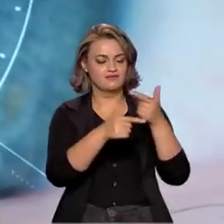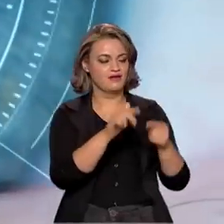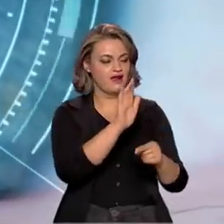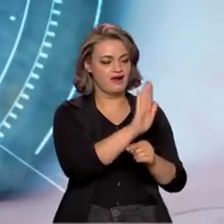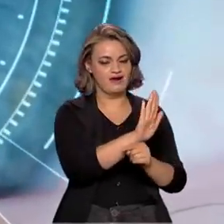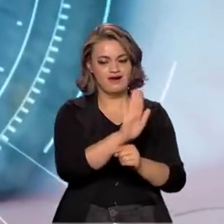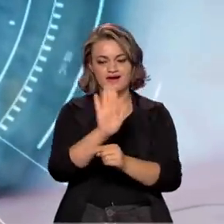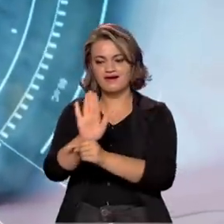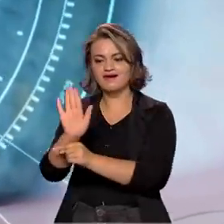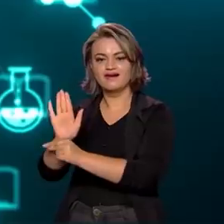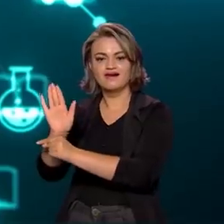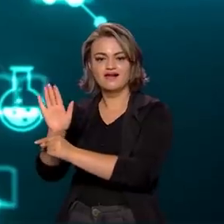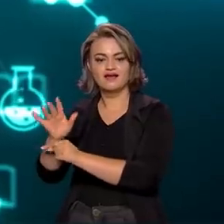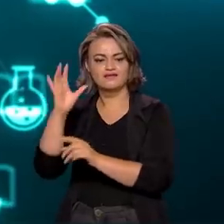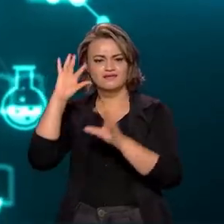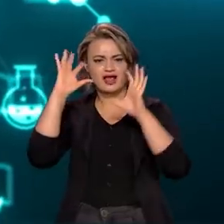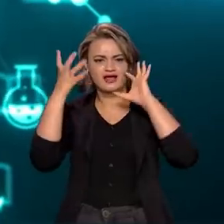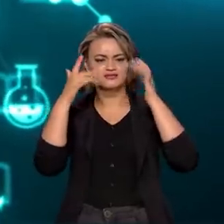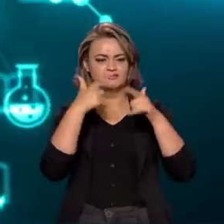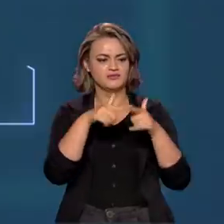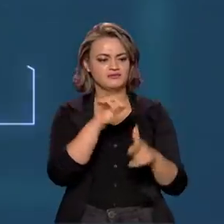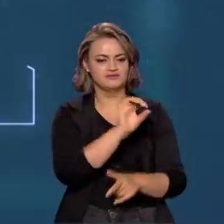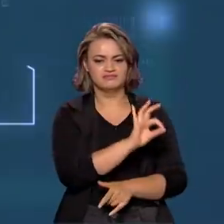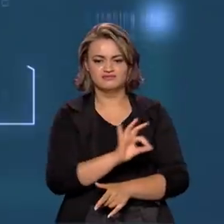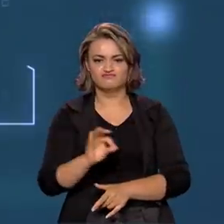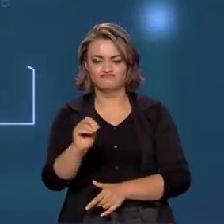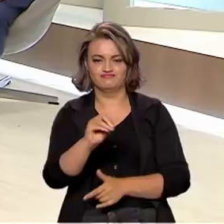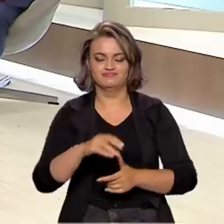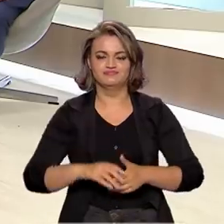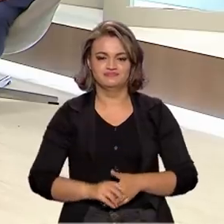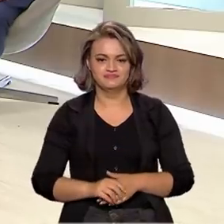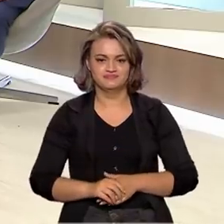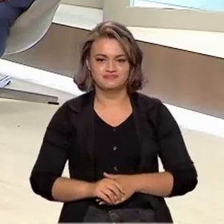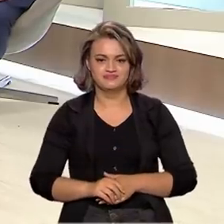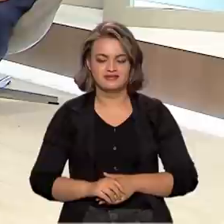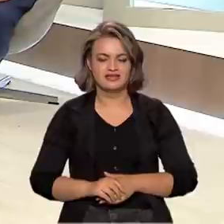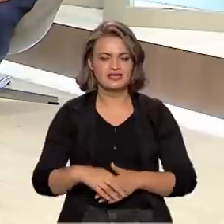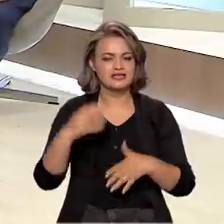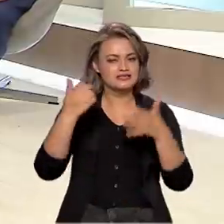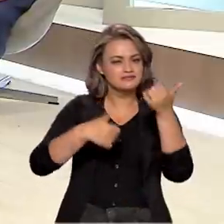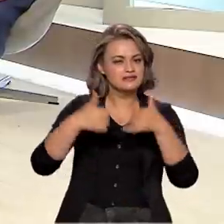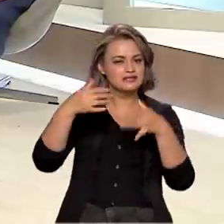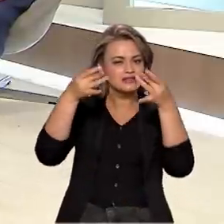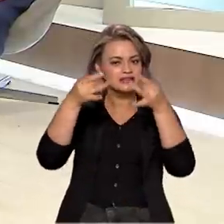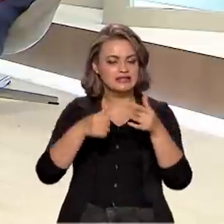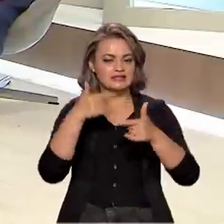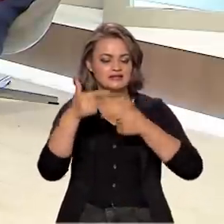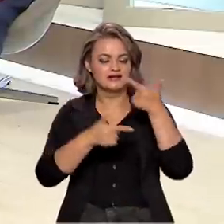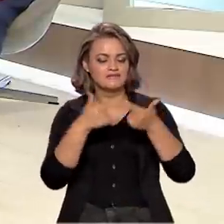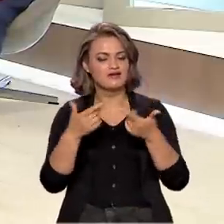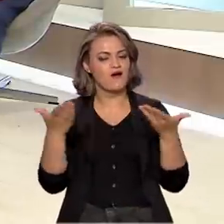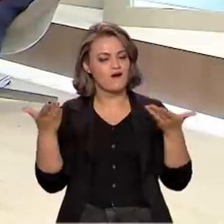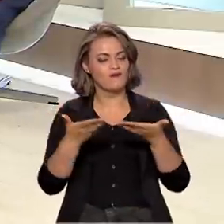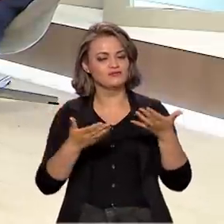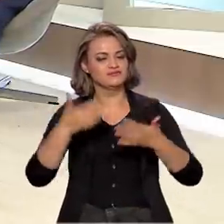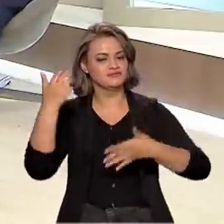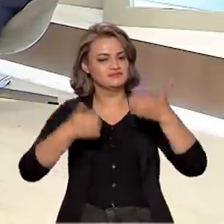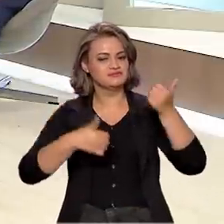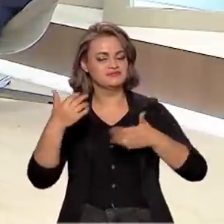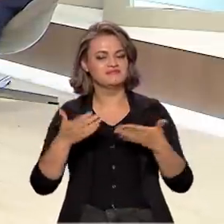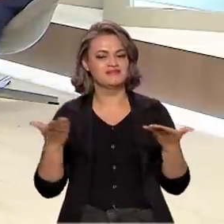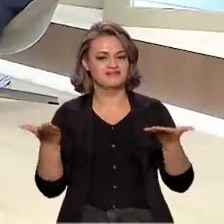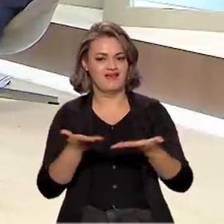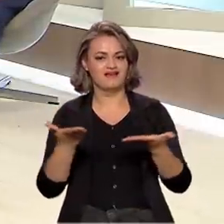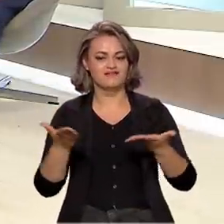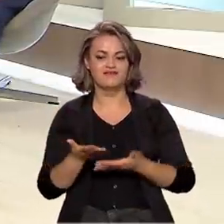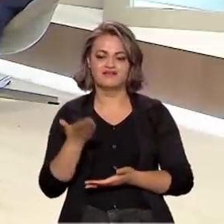atuado para apresentar soluções à sociedade brasileira. Um pouco de todo esse trabalho vai ser discutido aqui no Brasil em